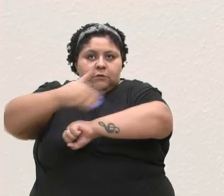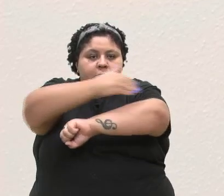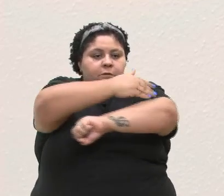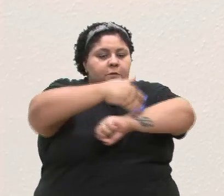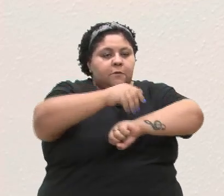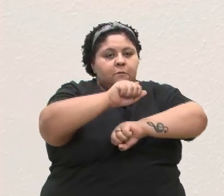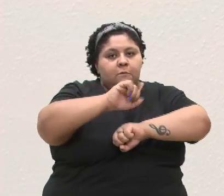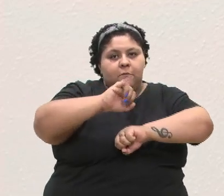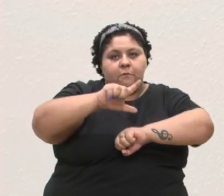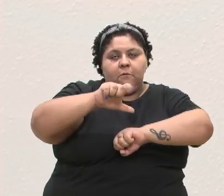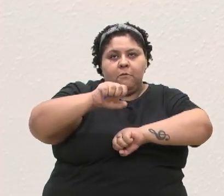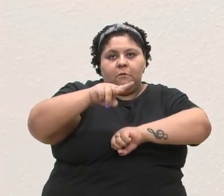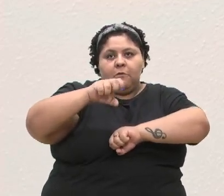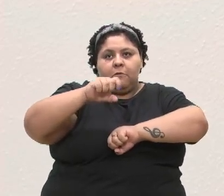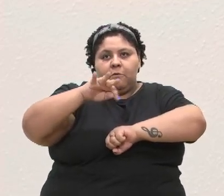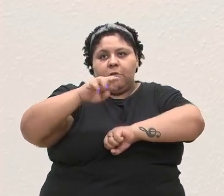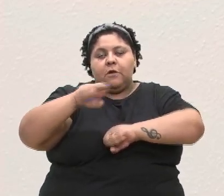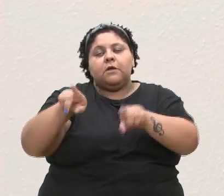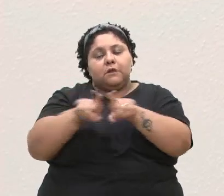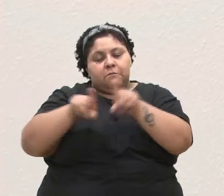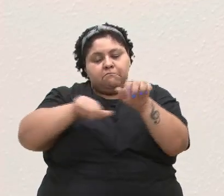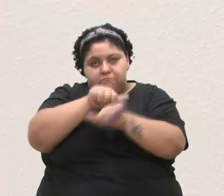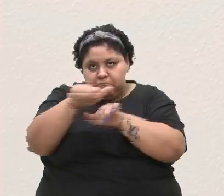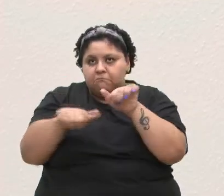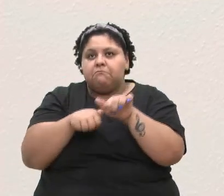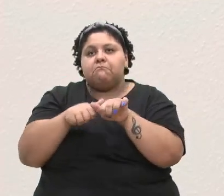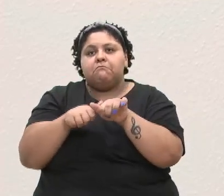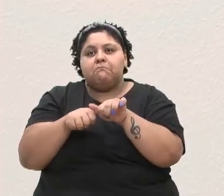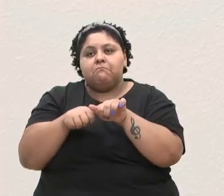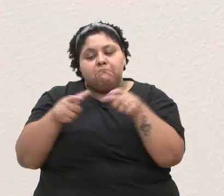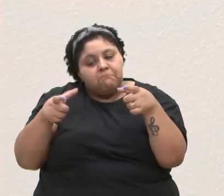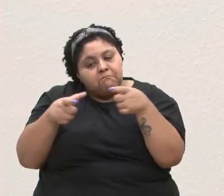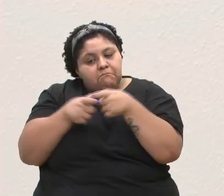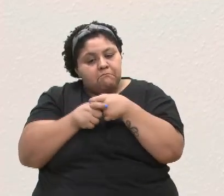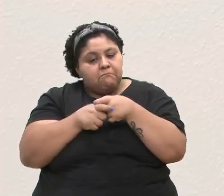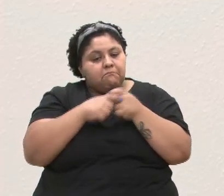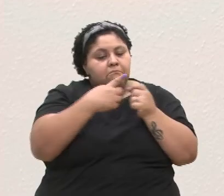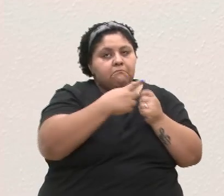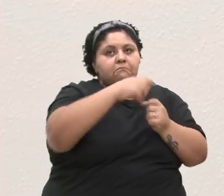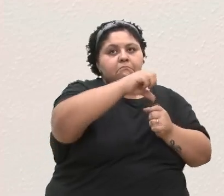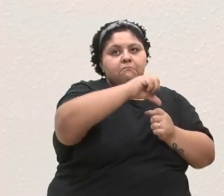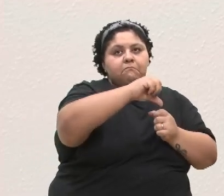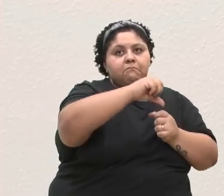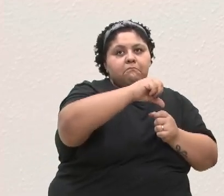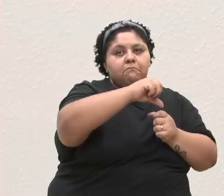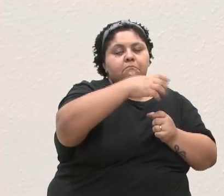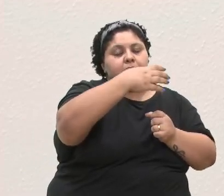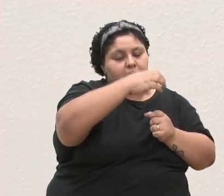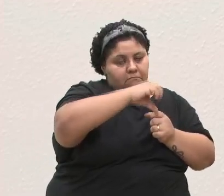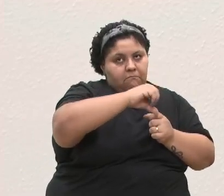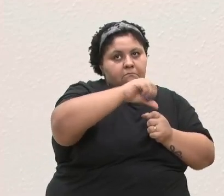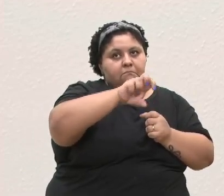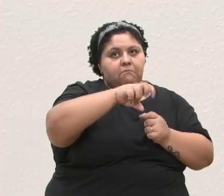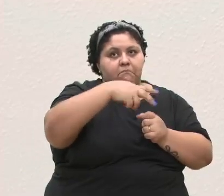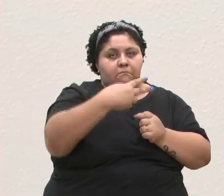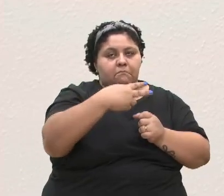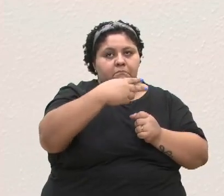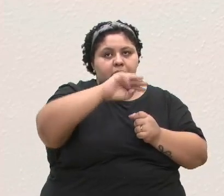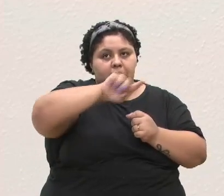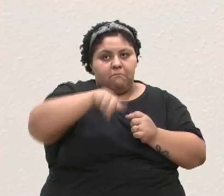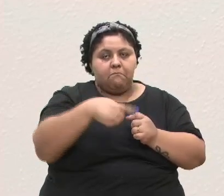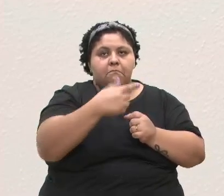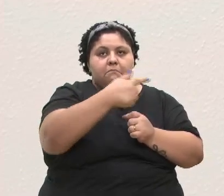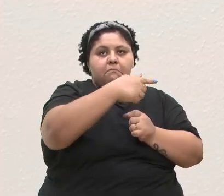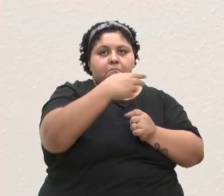Ruschel também sofreu alteração, embora menores, passando de 1.953,73